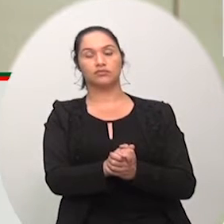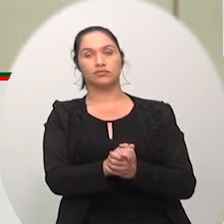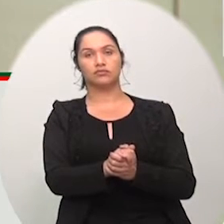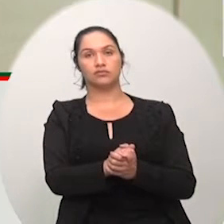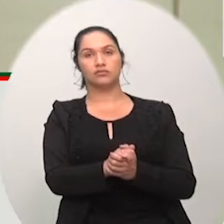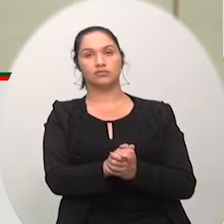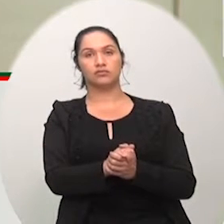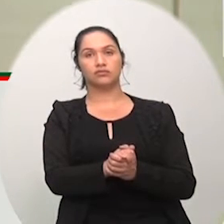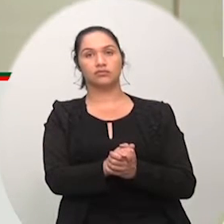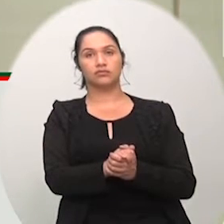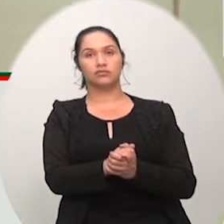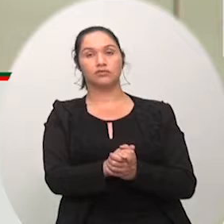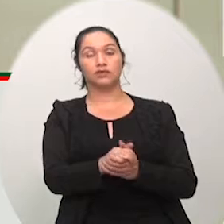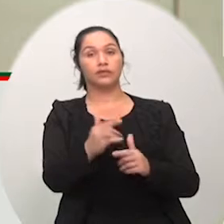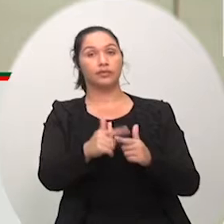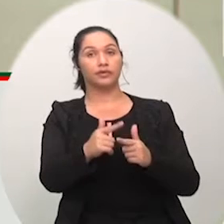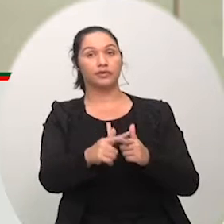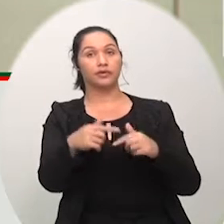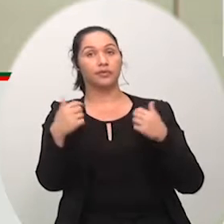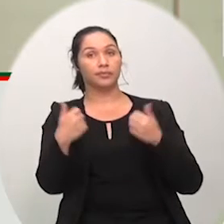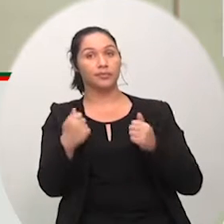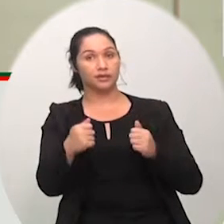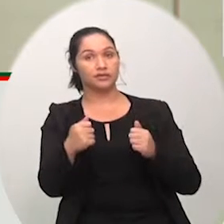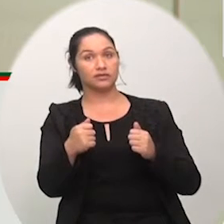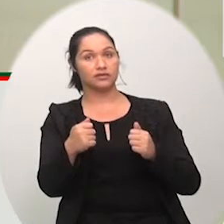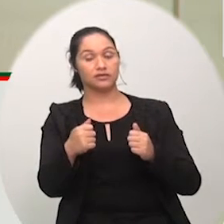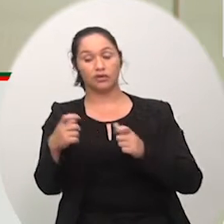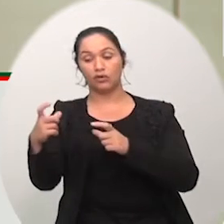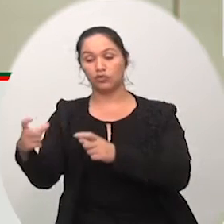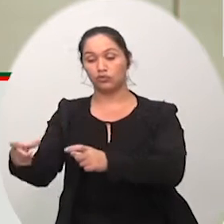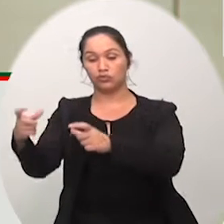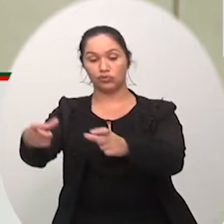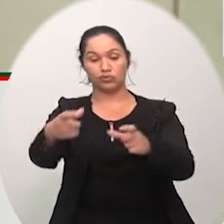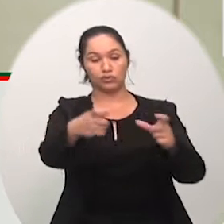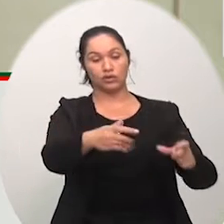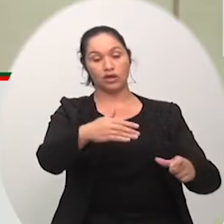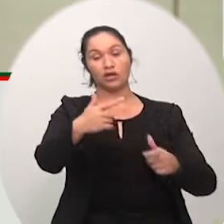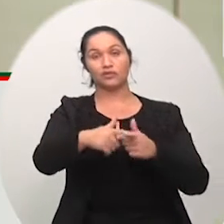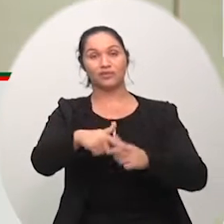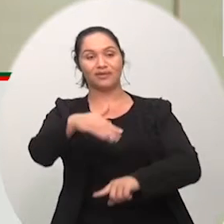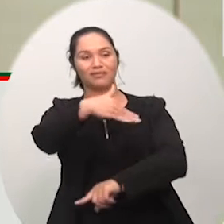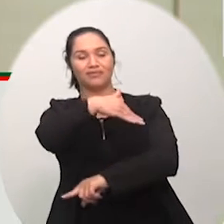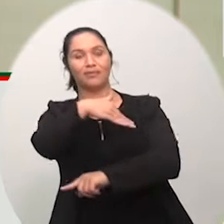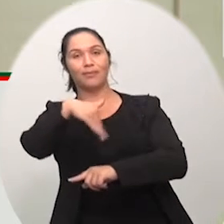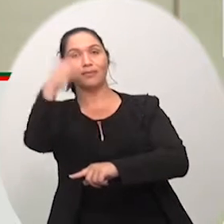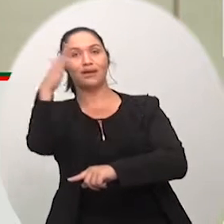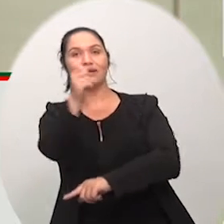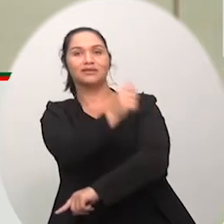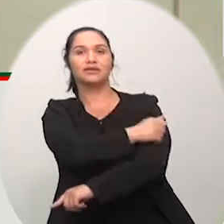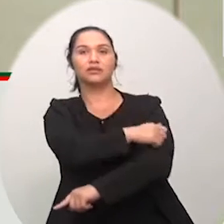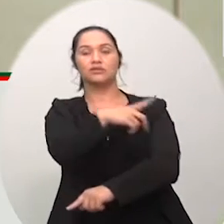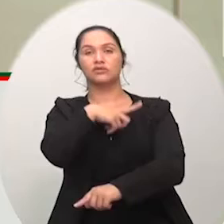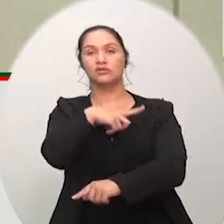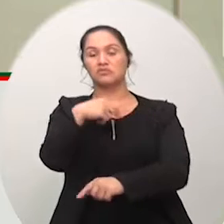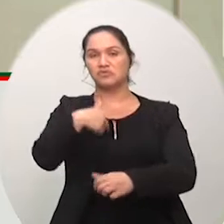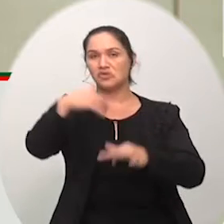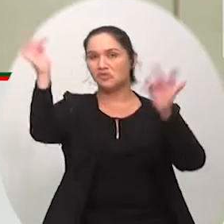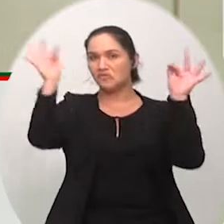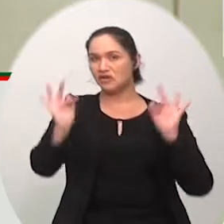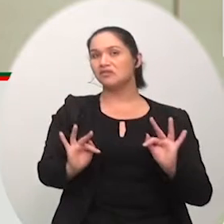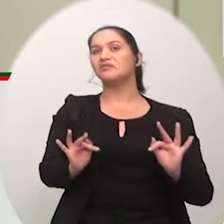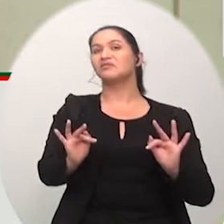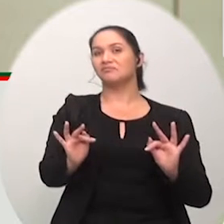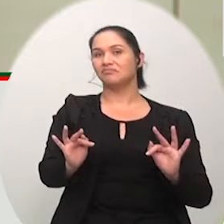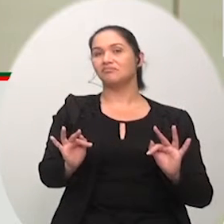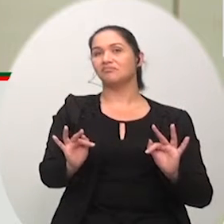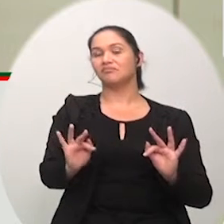recriação para que se possa dar mais mobilidade para essas pessoas os alunos eu fico feliz eu fico muito feliz